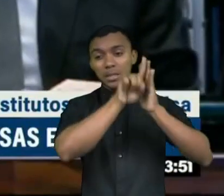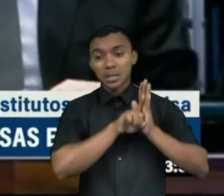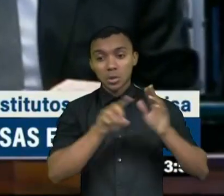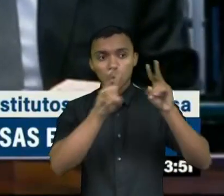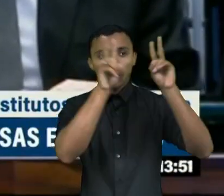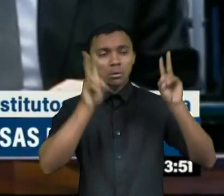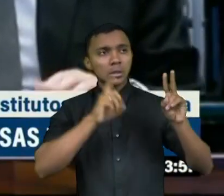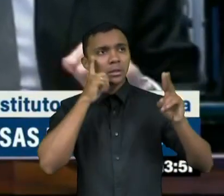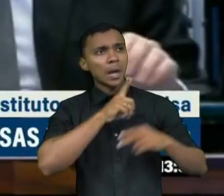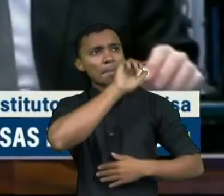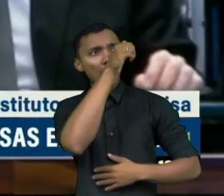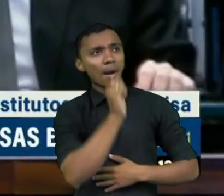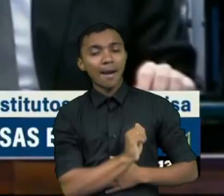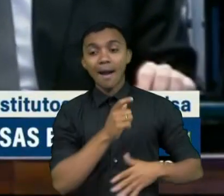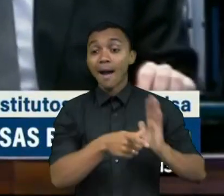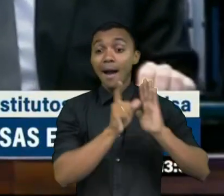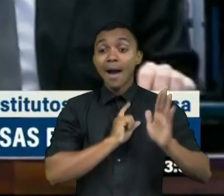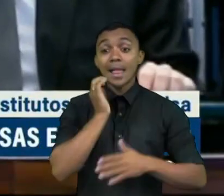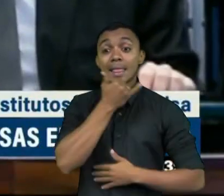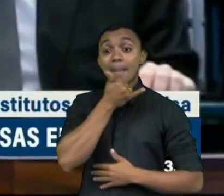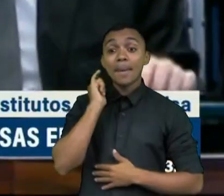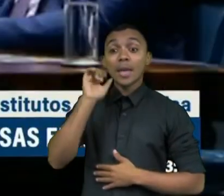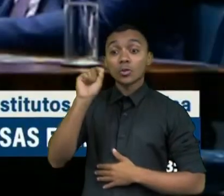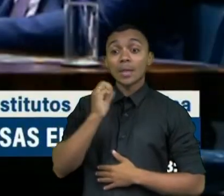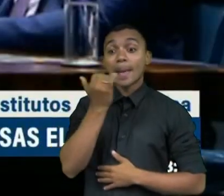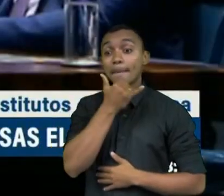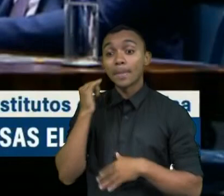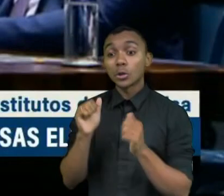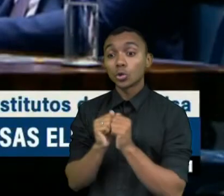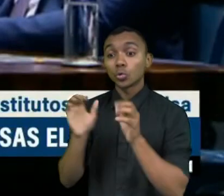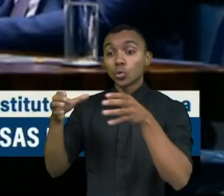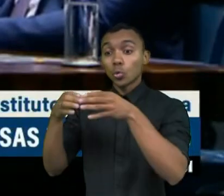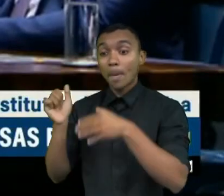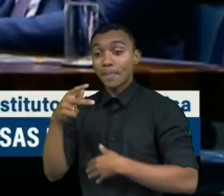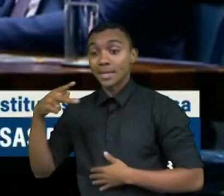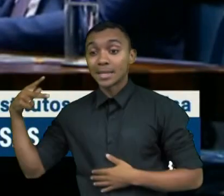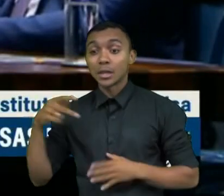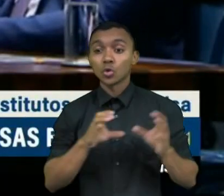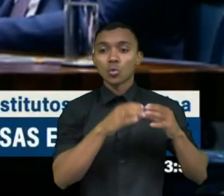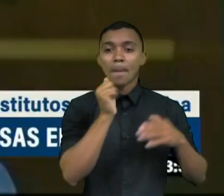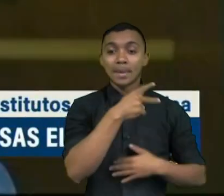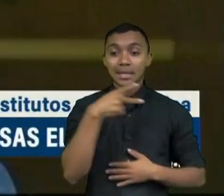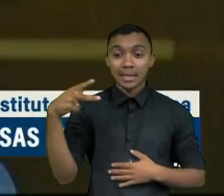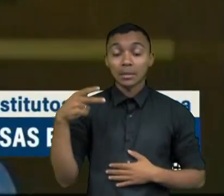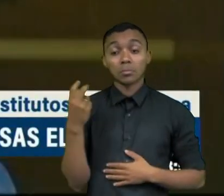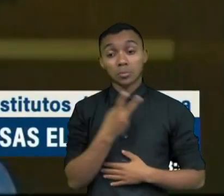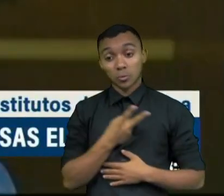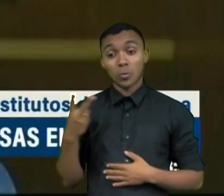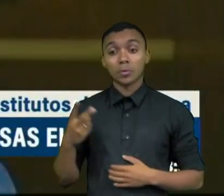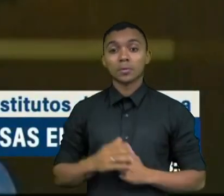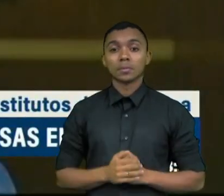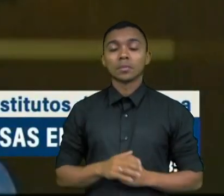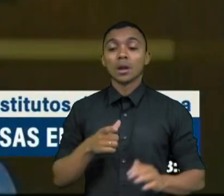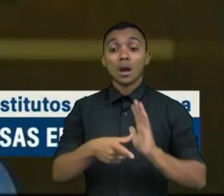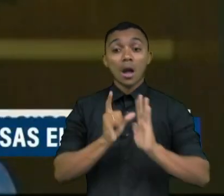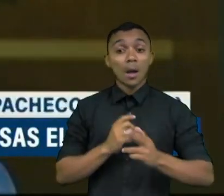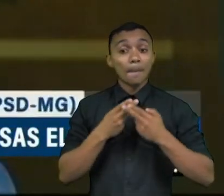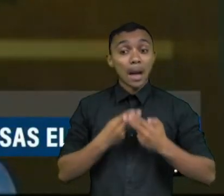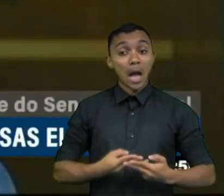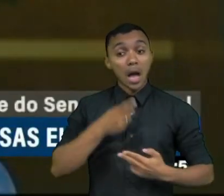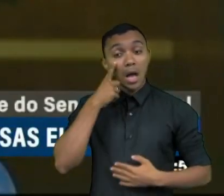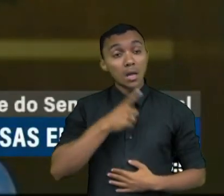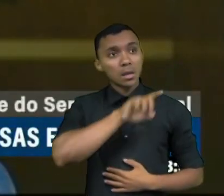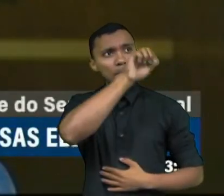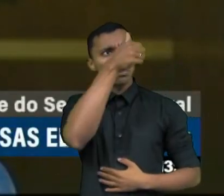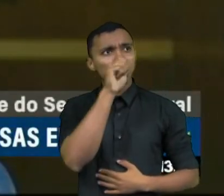tema, dependem de entendimento entre os presidentes das duas casas legislativas. É preciso ter muita cautela também, muita